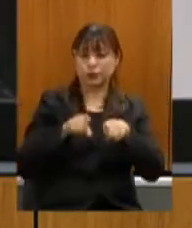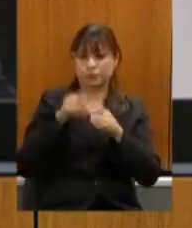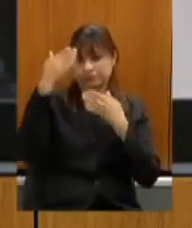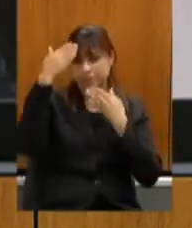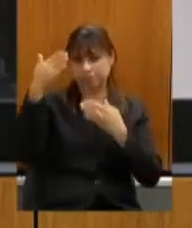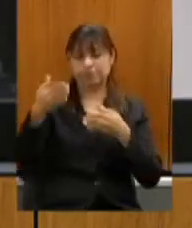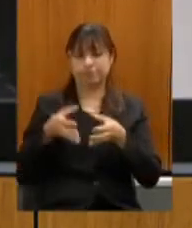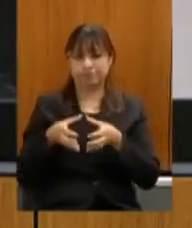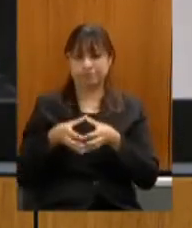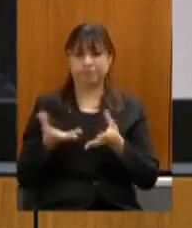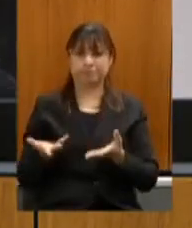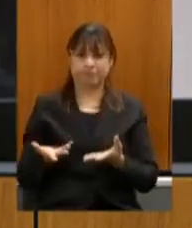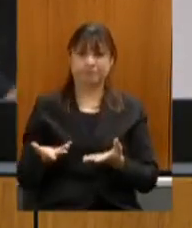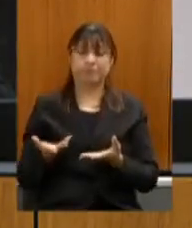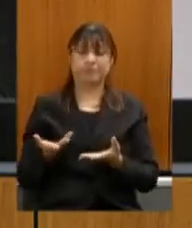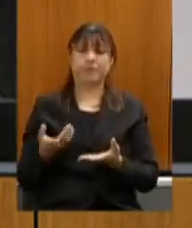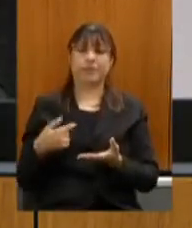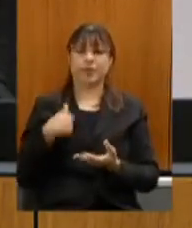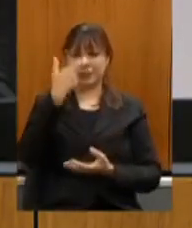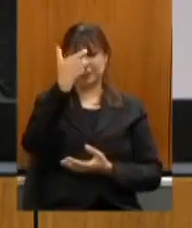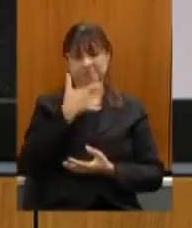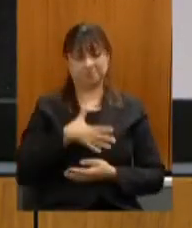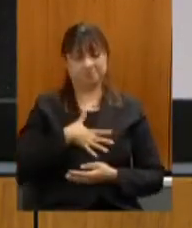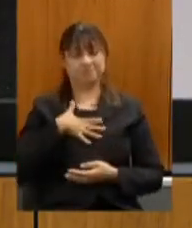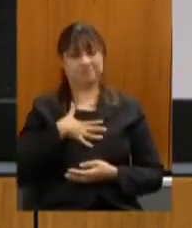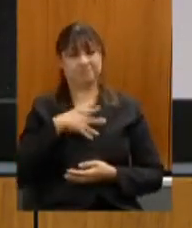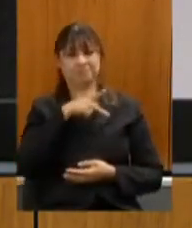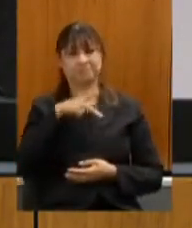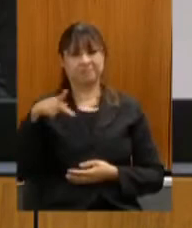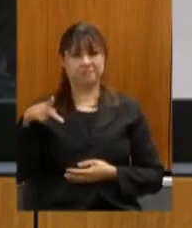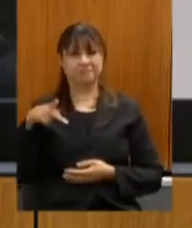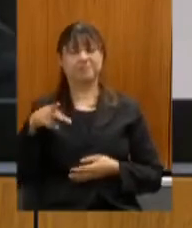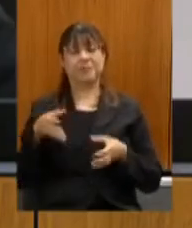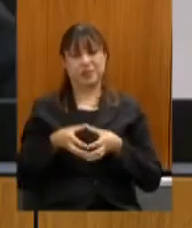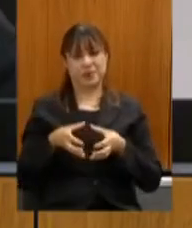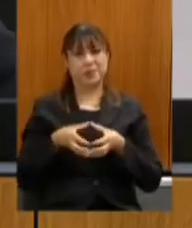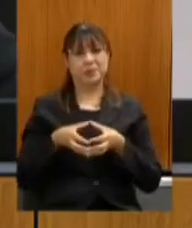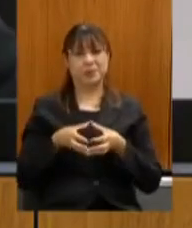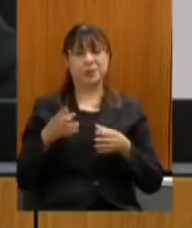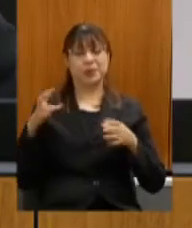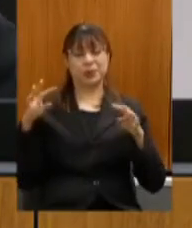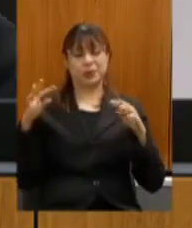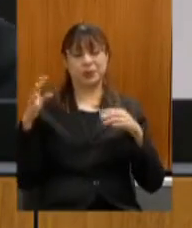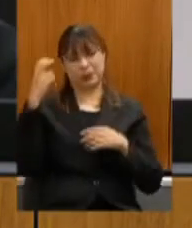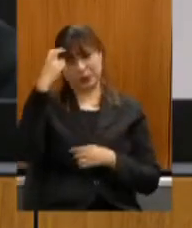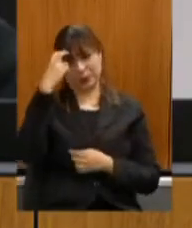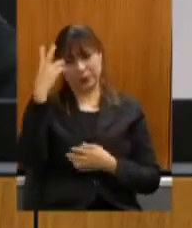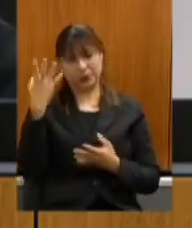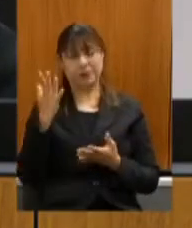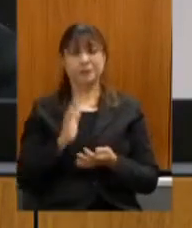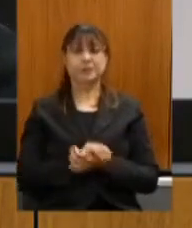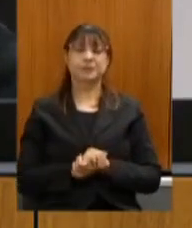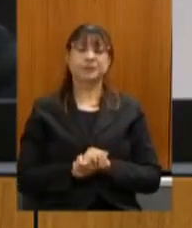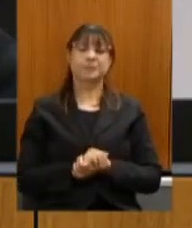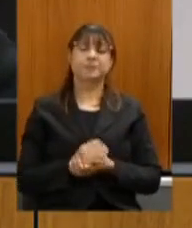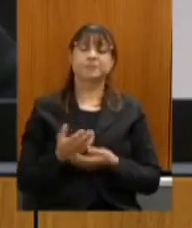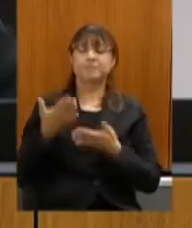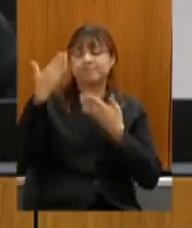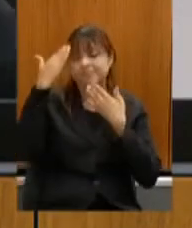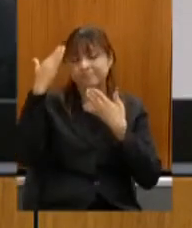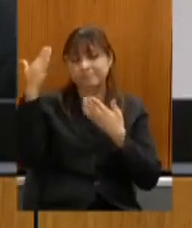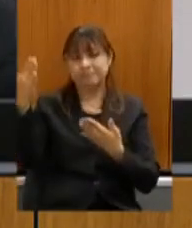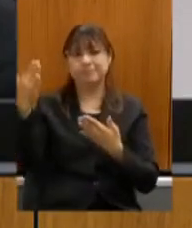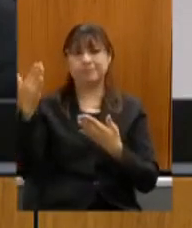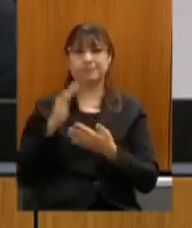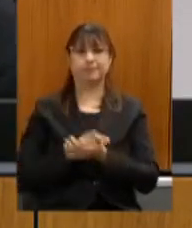membros também dessa nossa comissão a qual tenho a satisfação de presidir que é a Comissão de Cultura mas quero agradecer